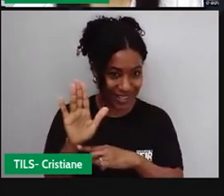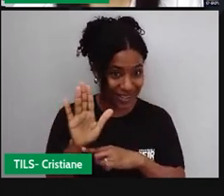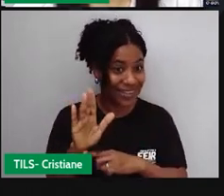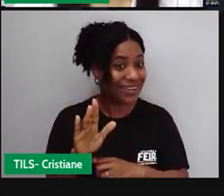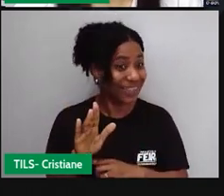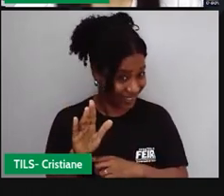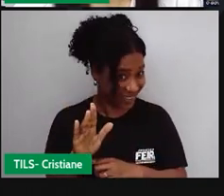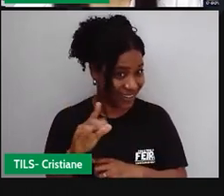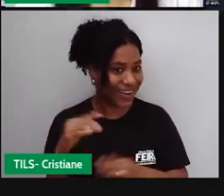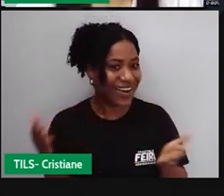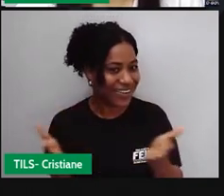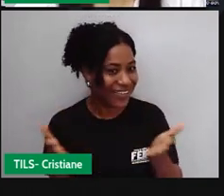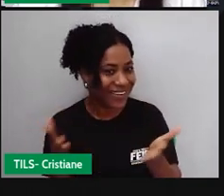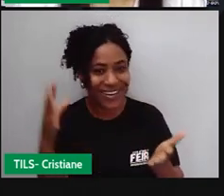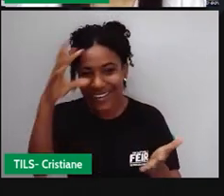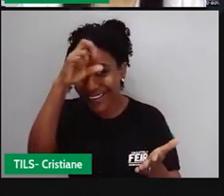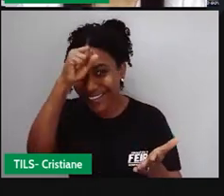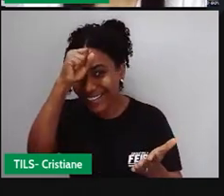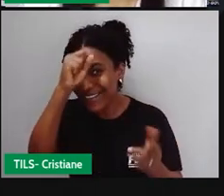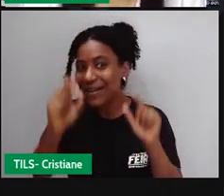saber sobre o que estudaremos hoje?